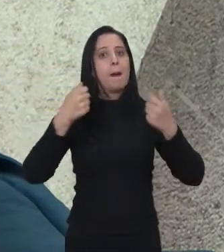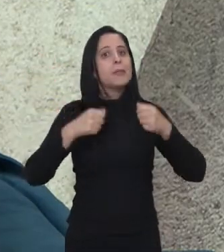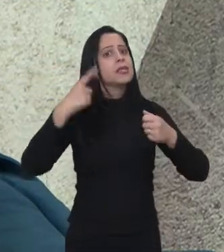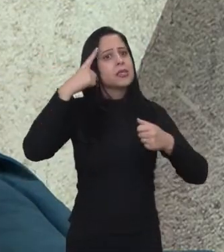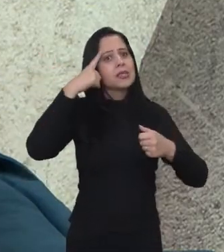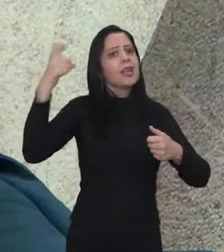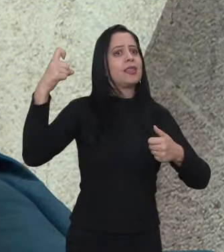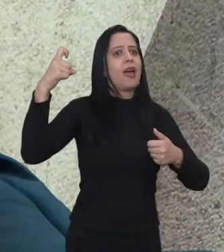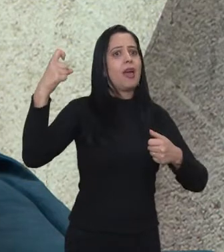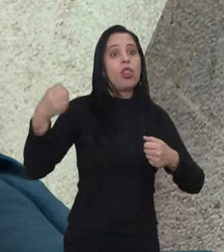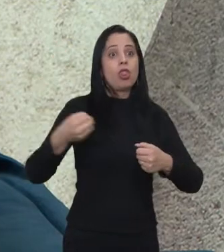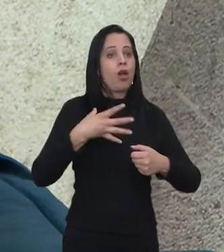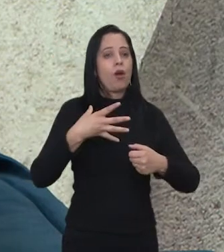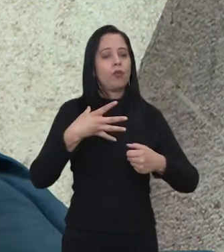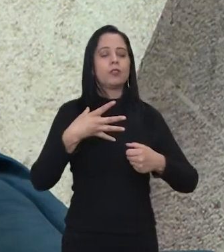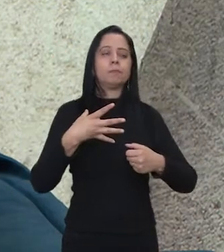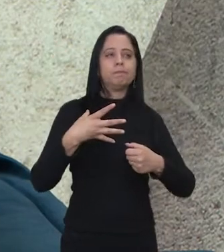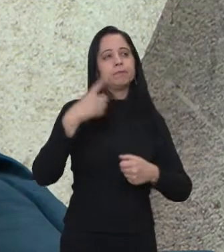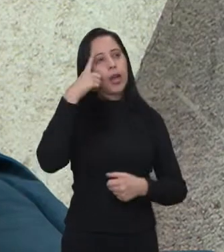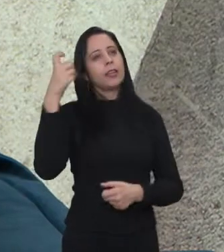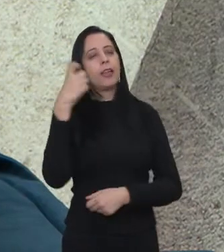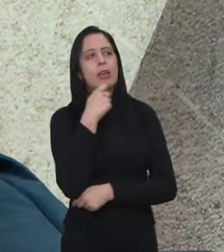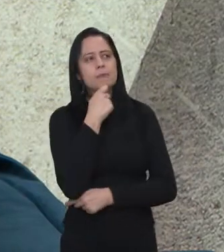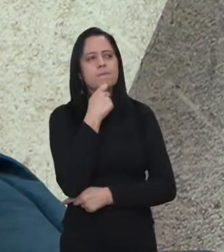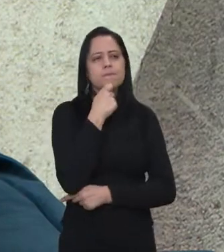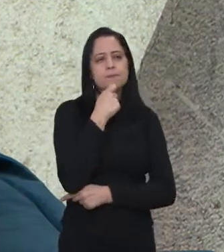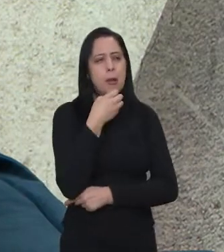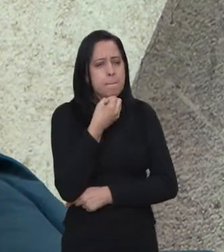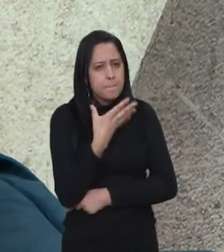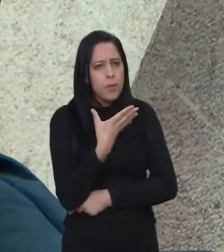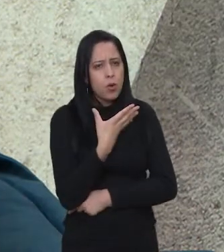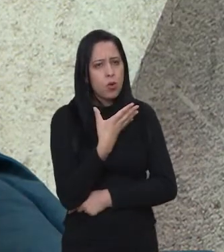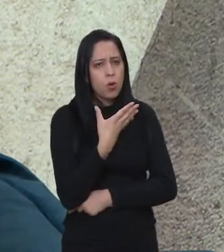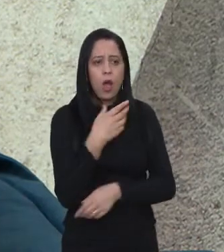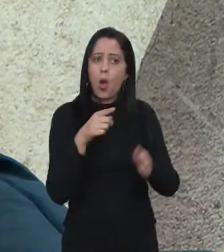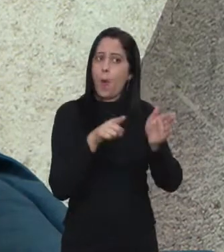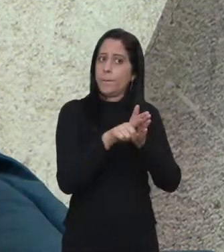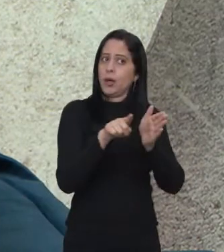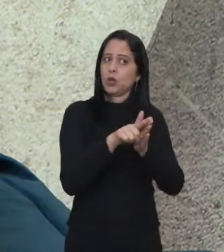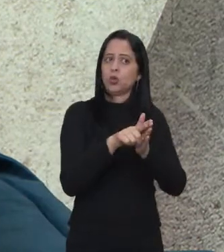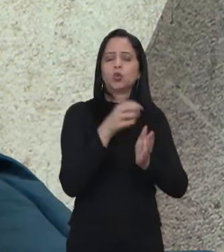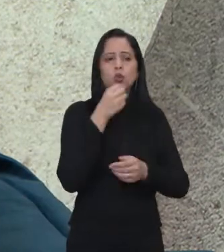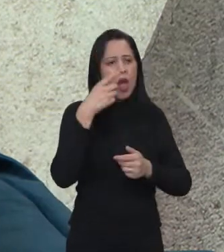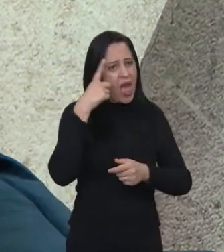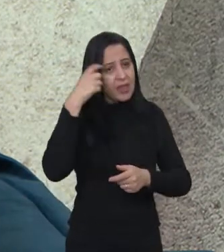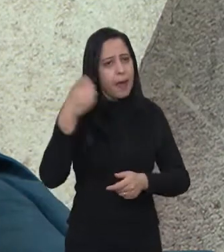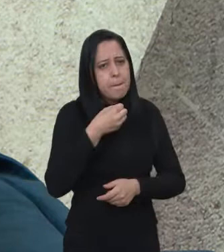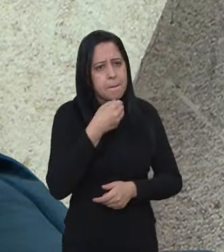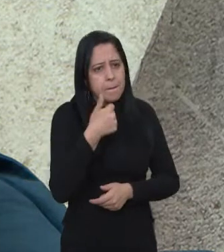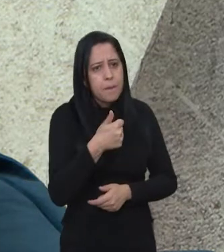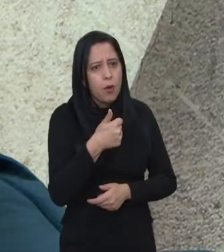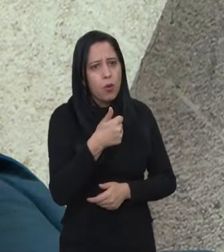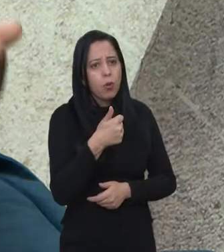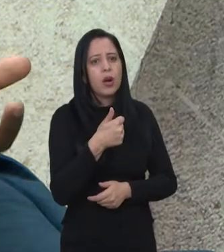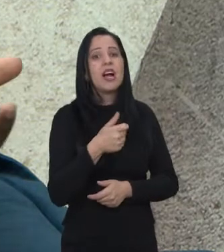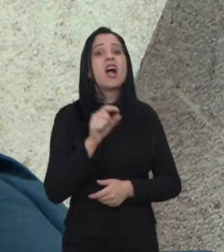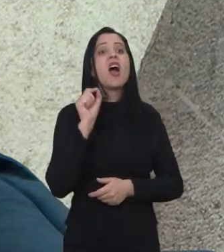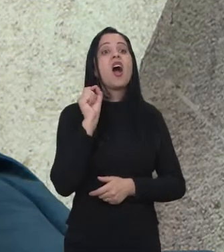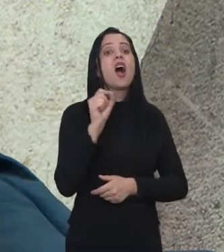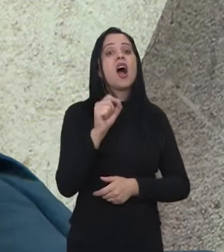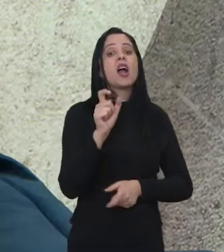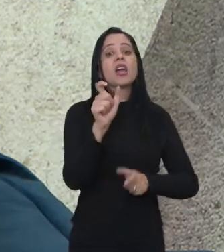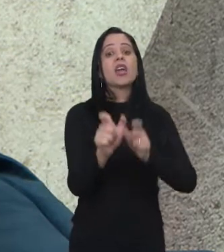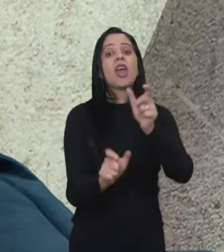Tem que ter inovação. Eu tenho uma ideia. Essa ideia é inovadora? A primeira pergunta que nós fazemos. A segunda é, quem é o público